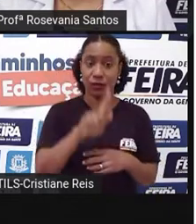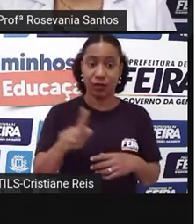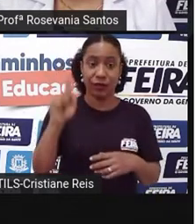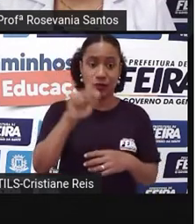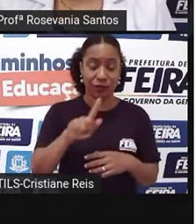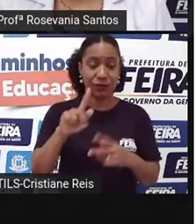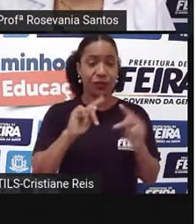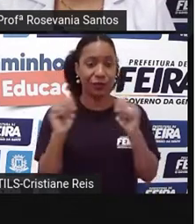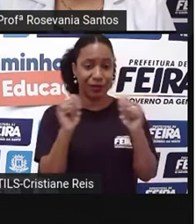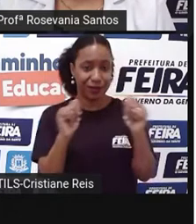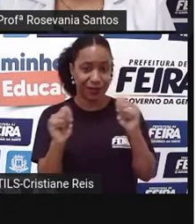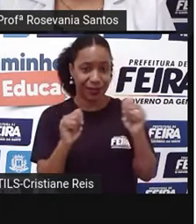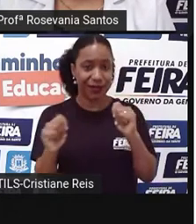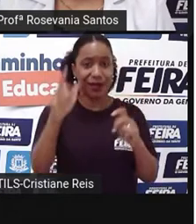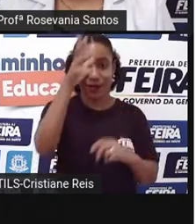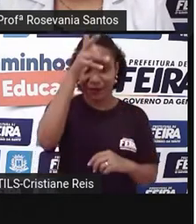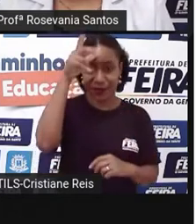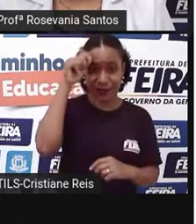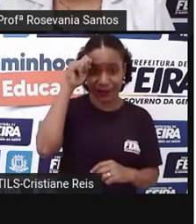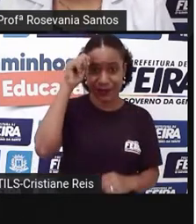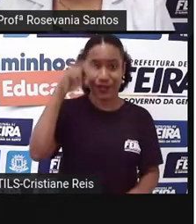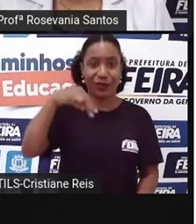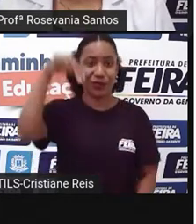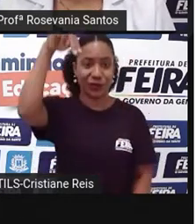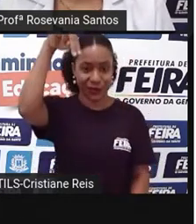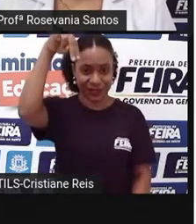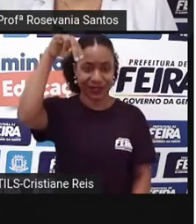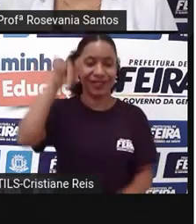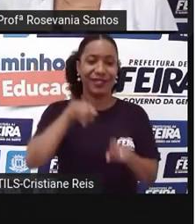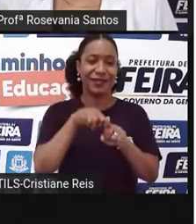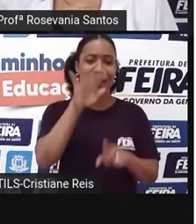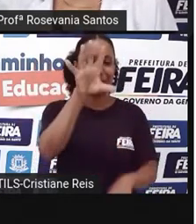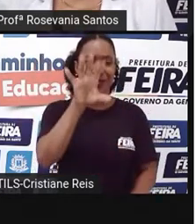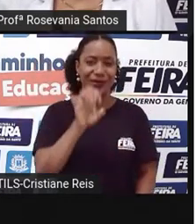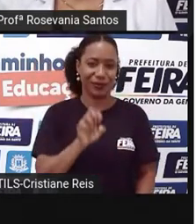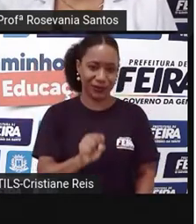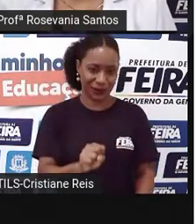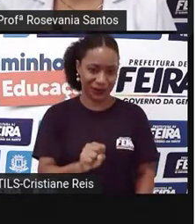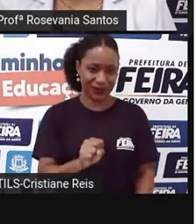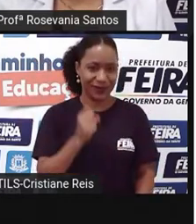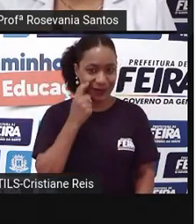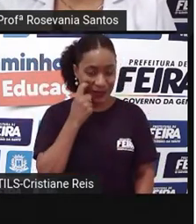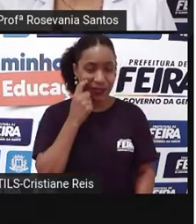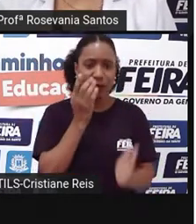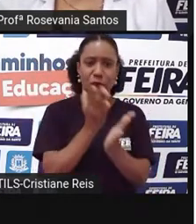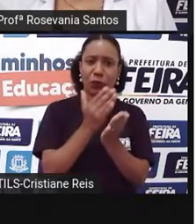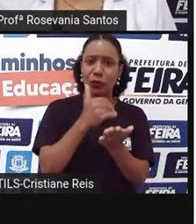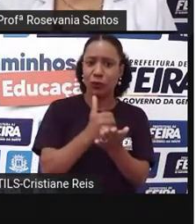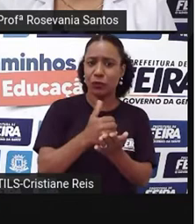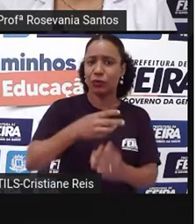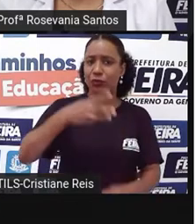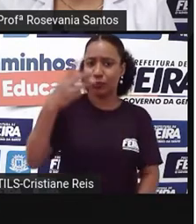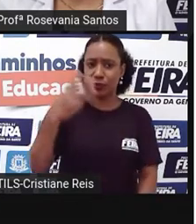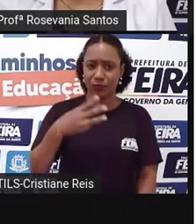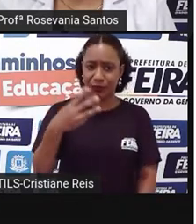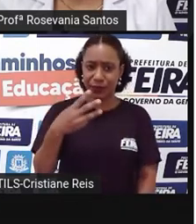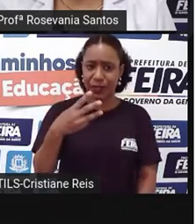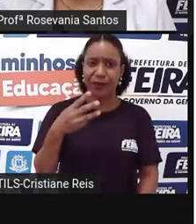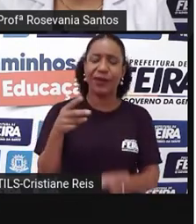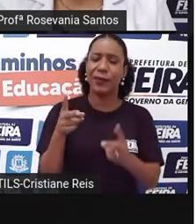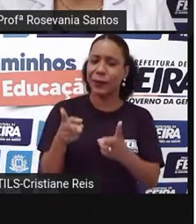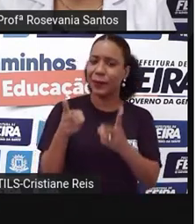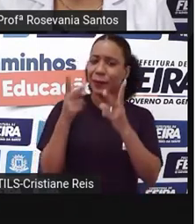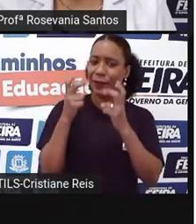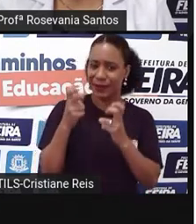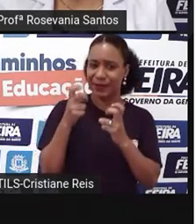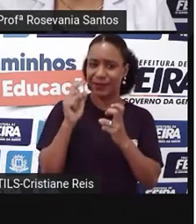o Nordeste, que é representado de verde, e o Centro-Sul, né. Então, o que a gente pode perceber? Que, né, a região